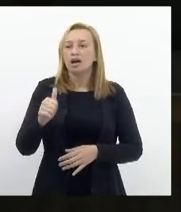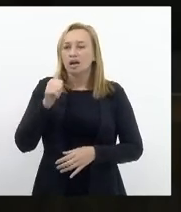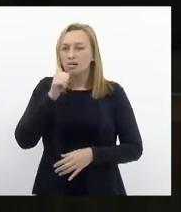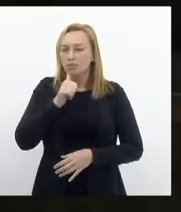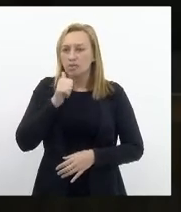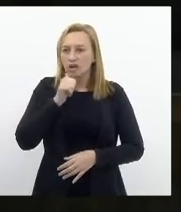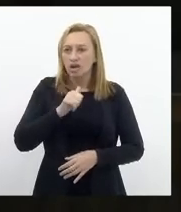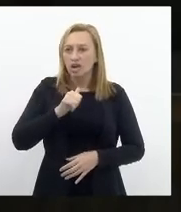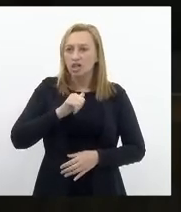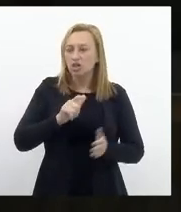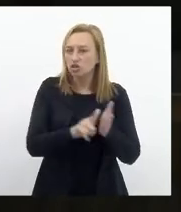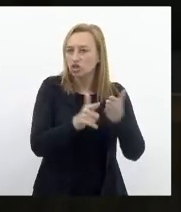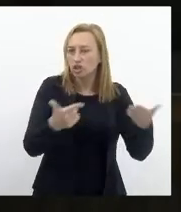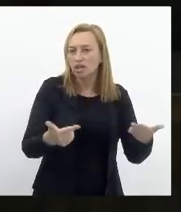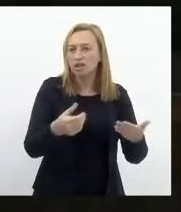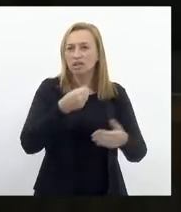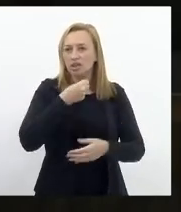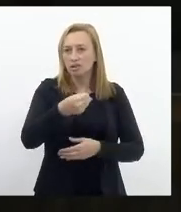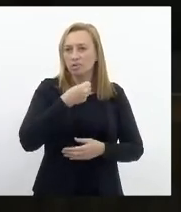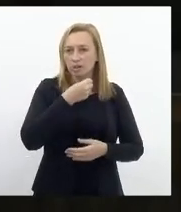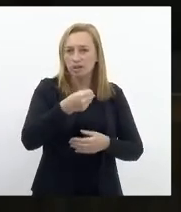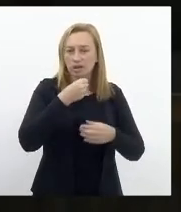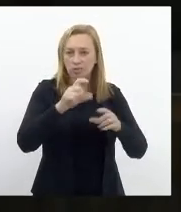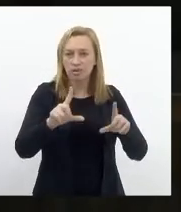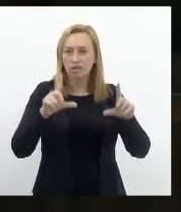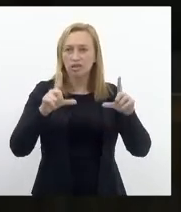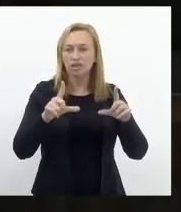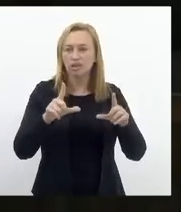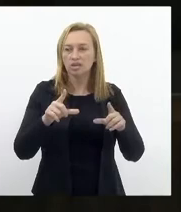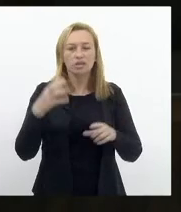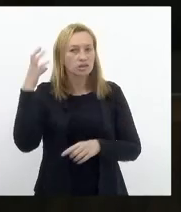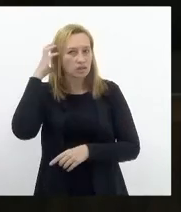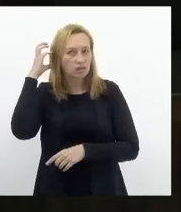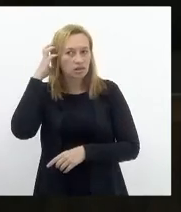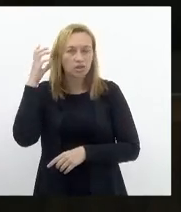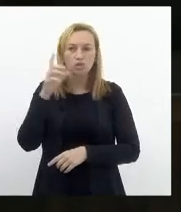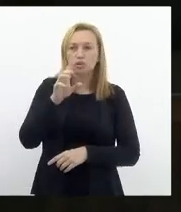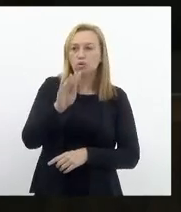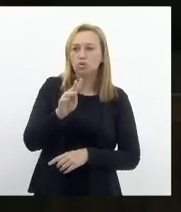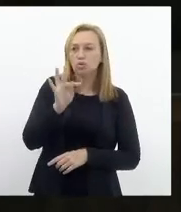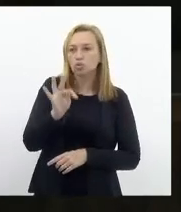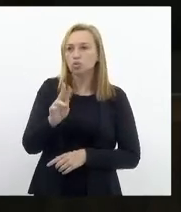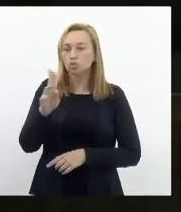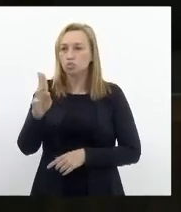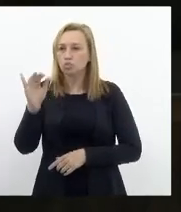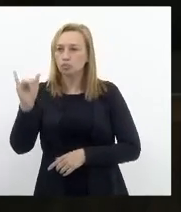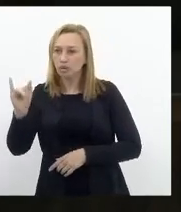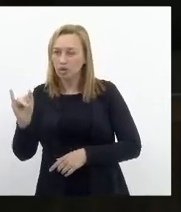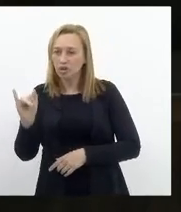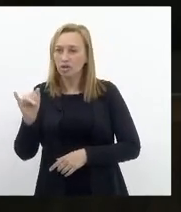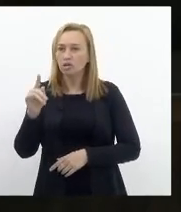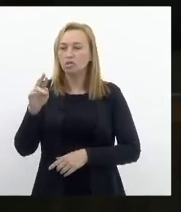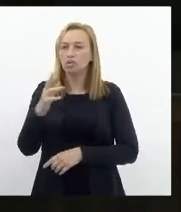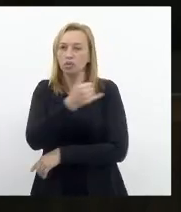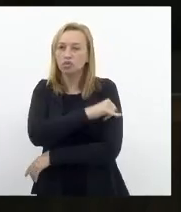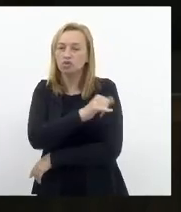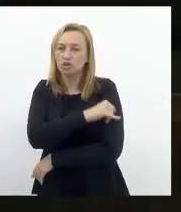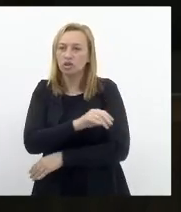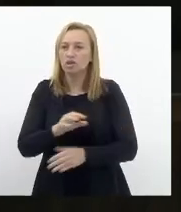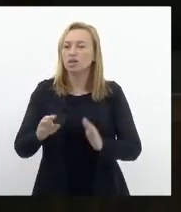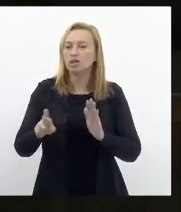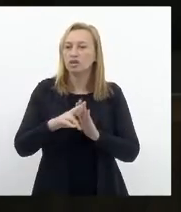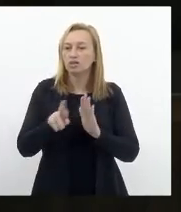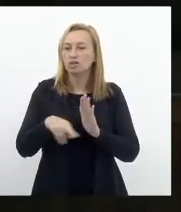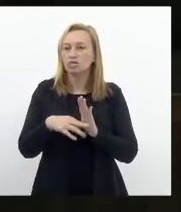jornalista, repórter, apresentador e radialista da Super Rádio Tupi, Rio de Janeiro, pareceres da Comissão de Normas Internas e Proposições